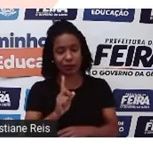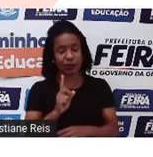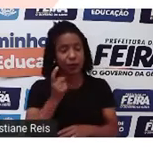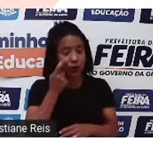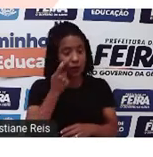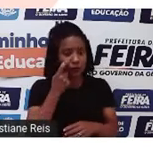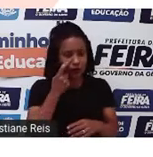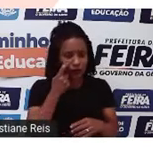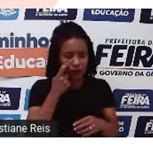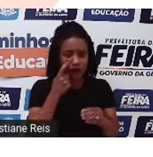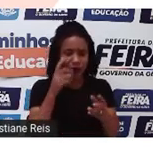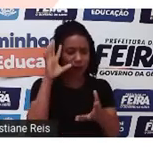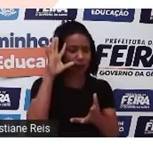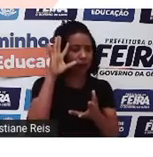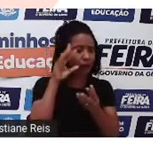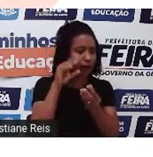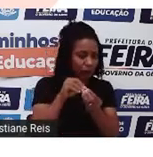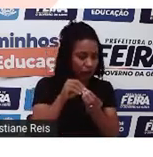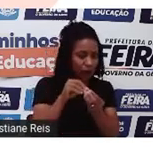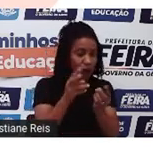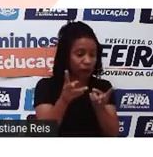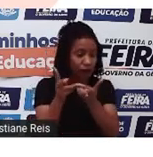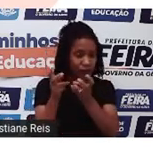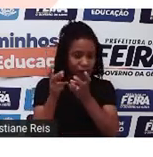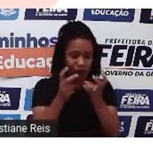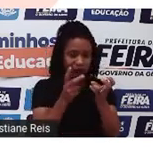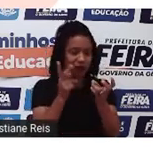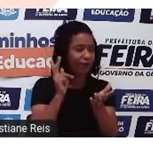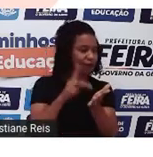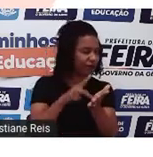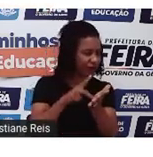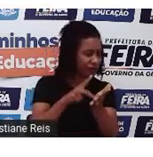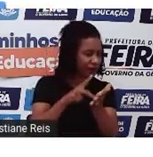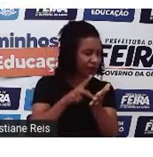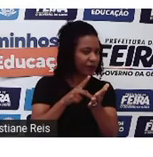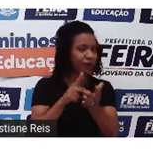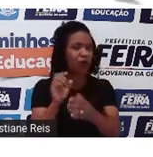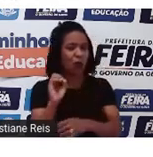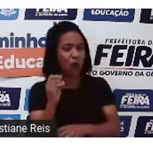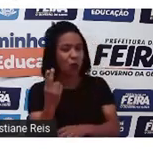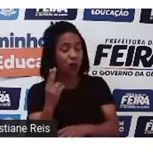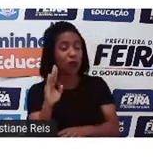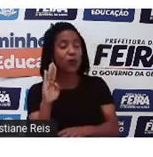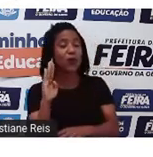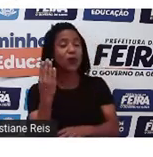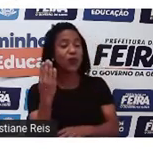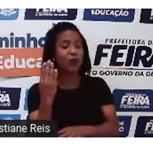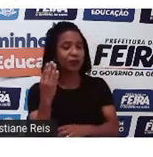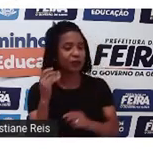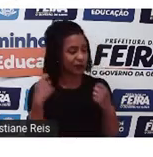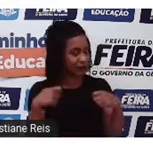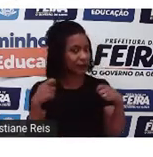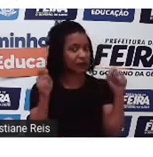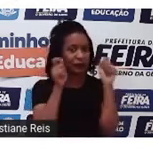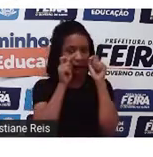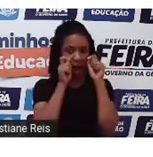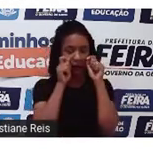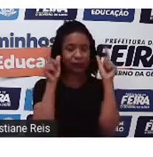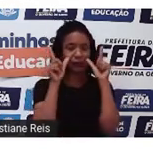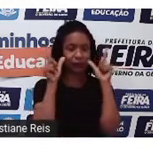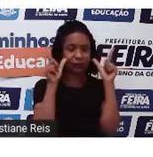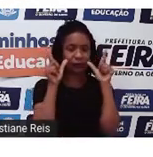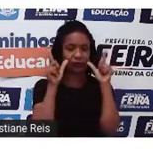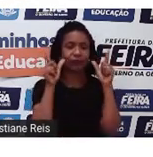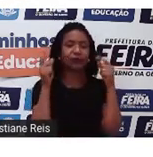entender a diferença entre o que é real e o que é falso. Por isso que a gente deve estar o tempo todo alerta para não cair